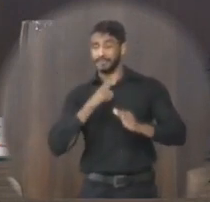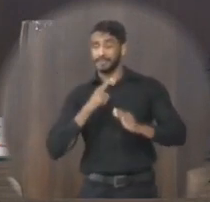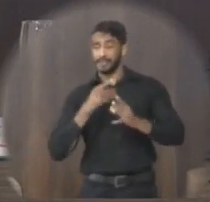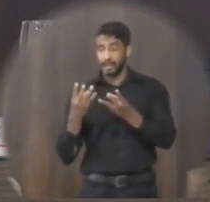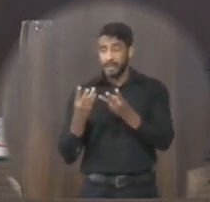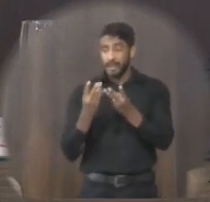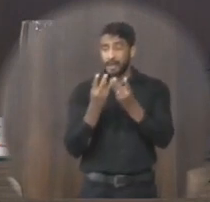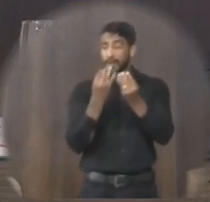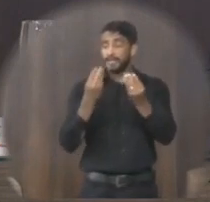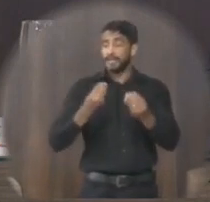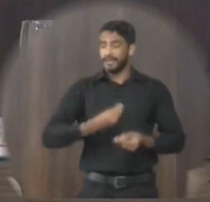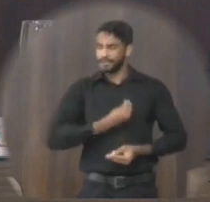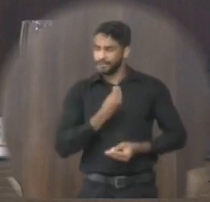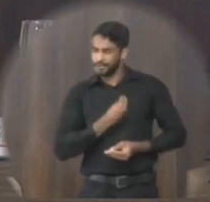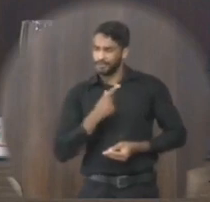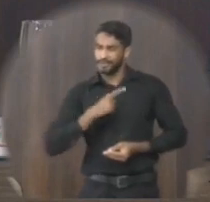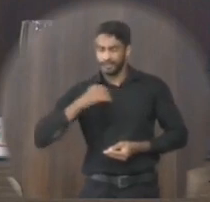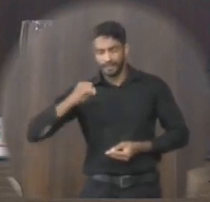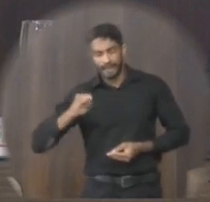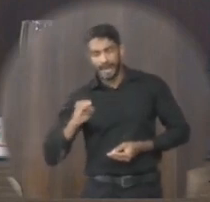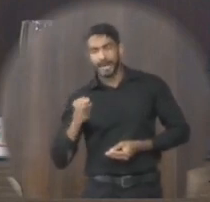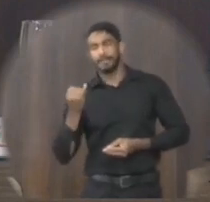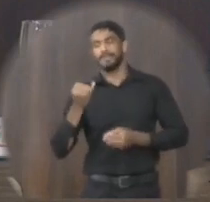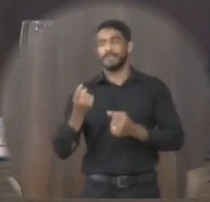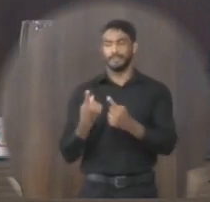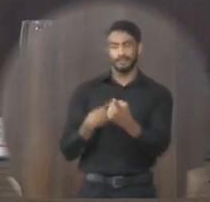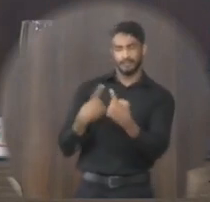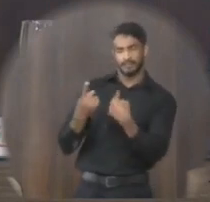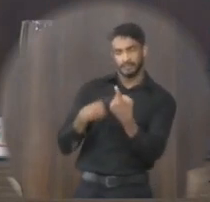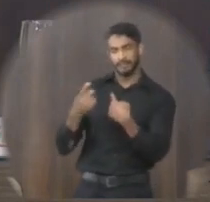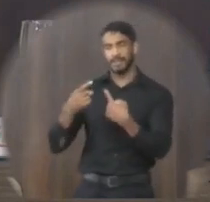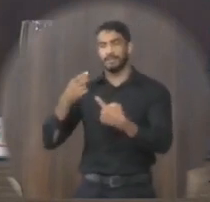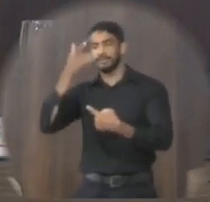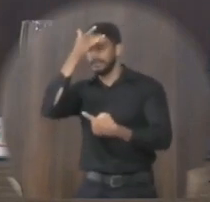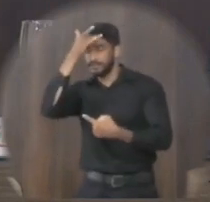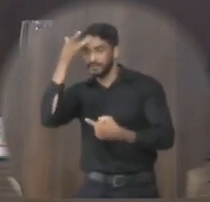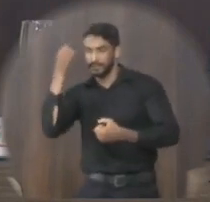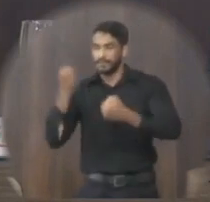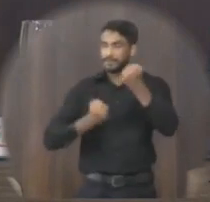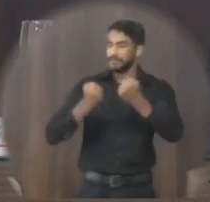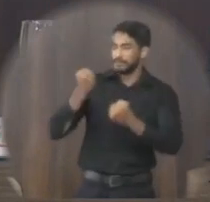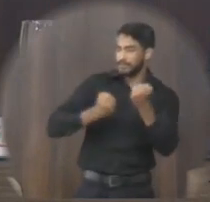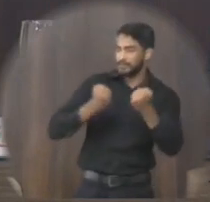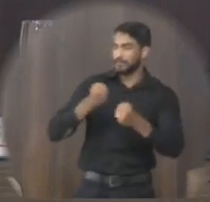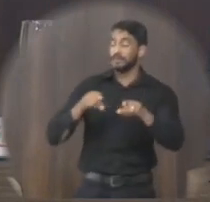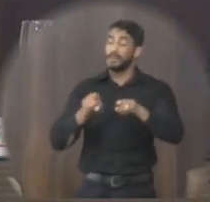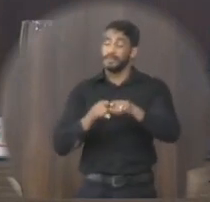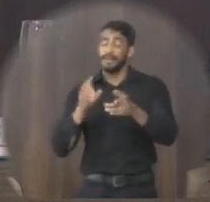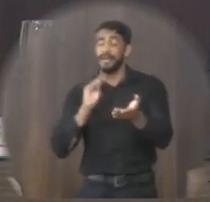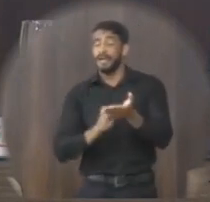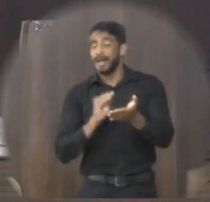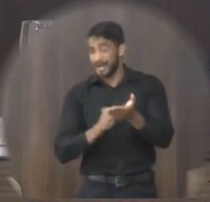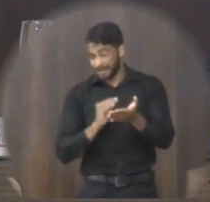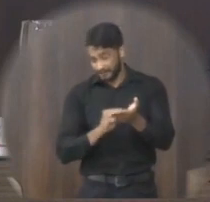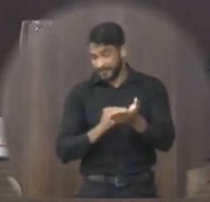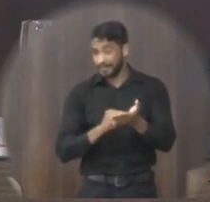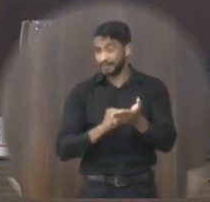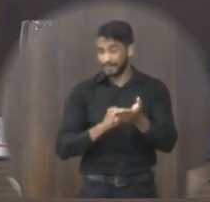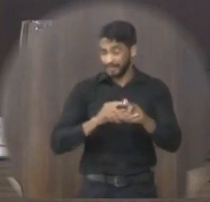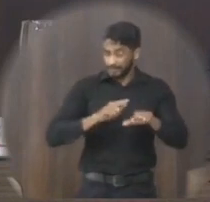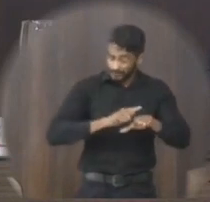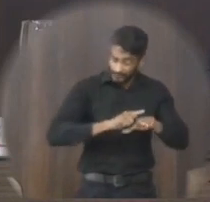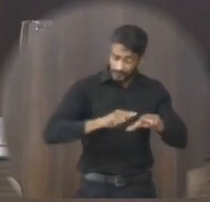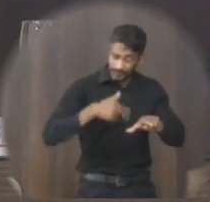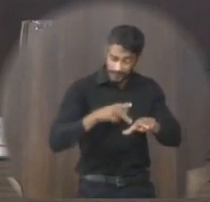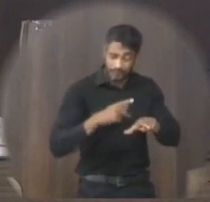de vida e oportunizando melhor traficabilidade de veículos e pedestres a ausência de infraestrutura nessa rua pode vir a ser a